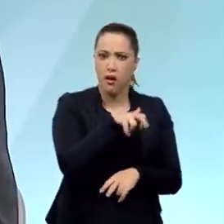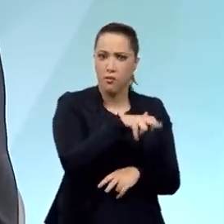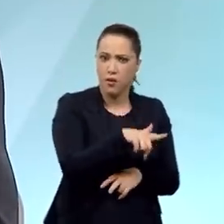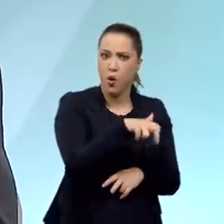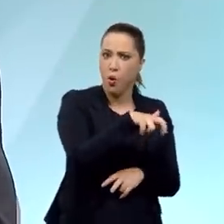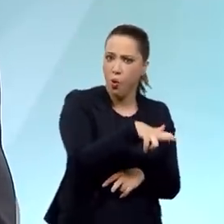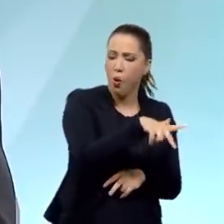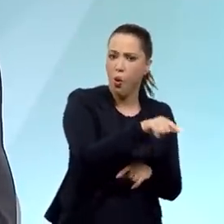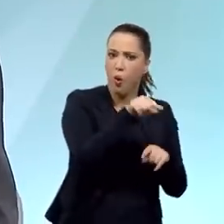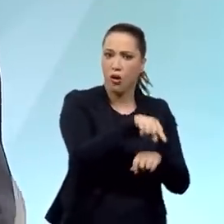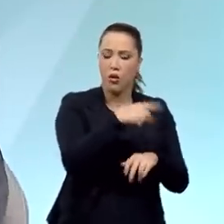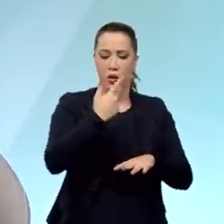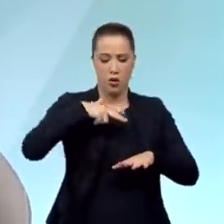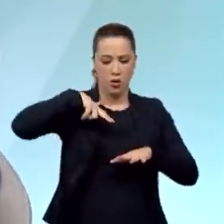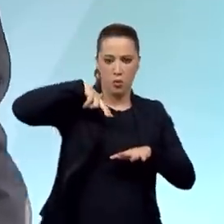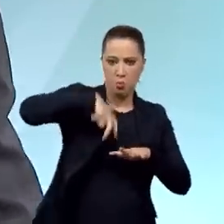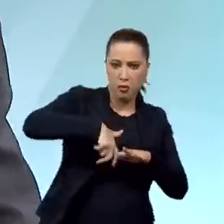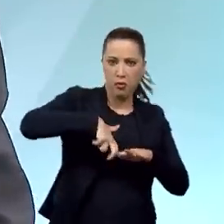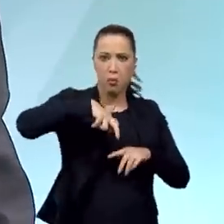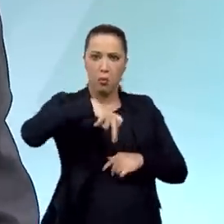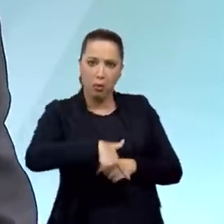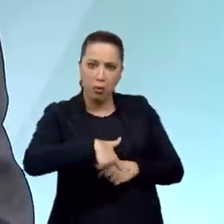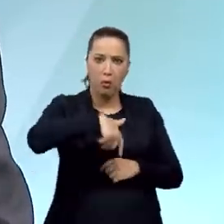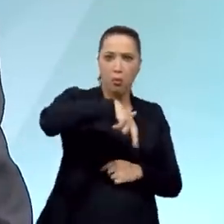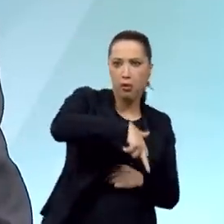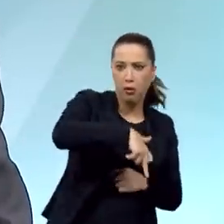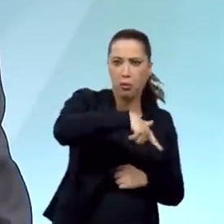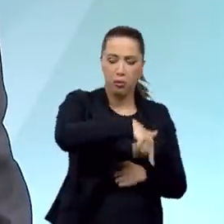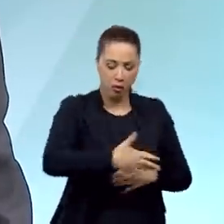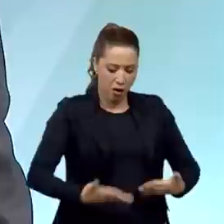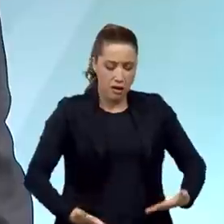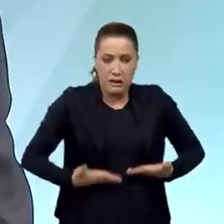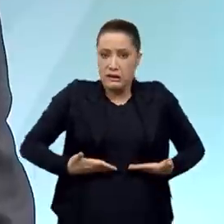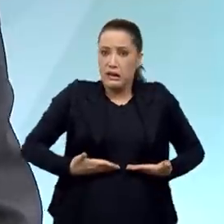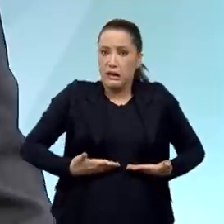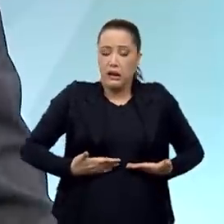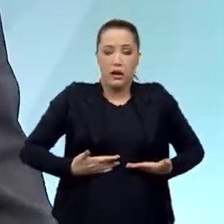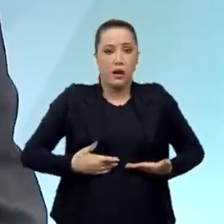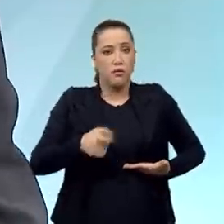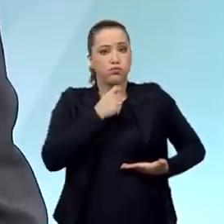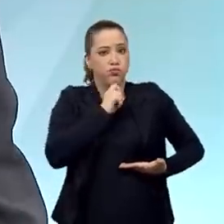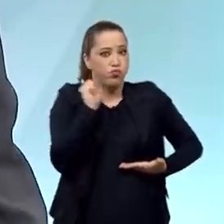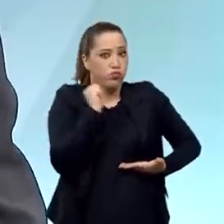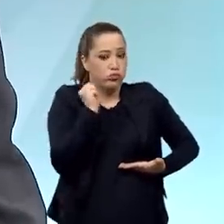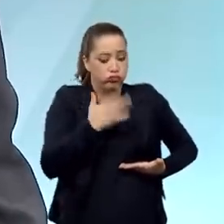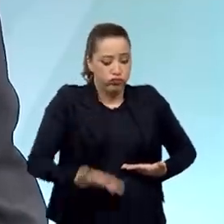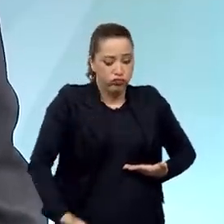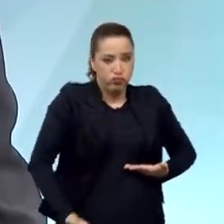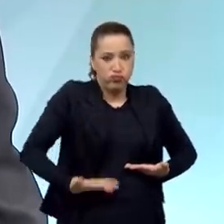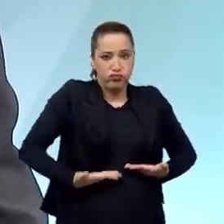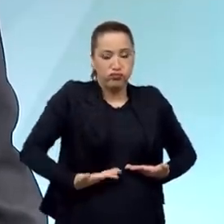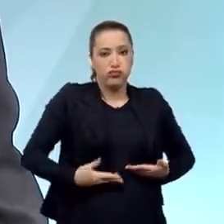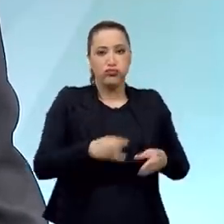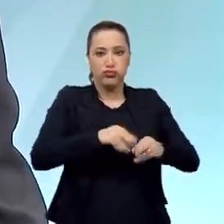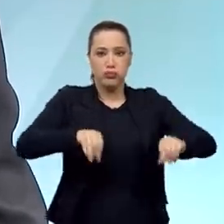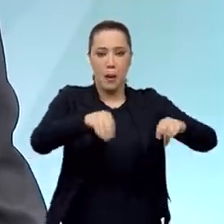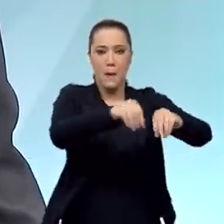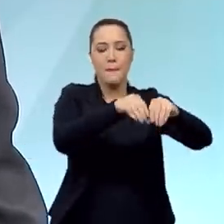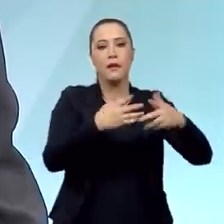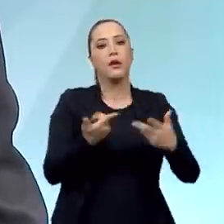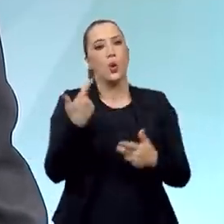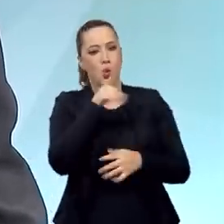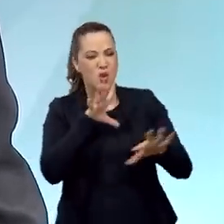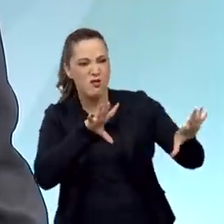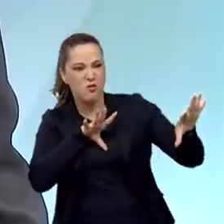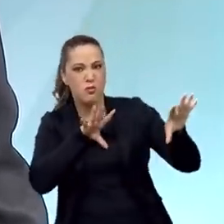dificuldade que é você superar a neve quase até a cintura. Então, a conquista de Monte Castelo, como uma operação tática da